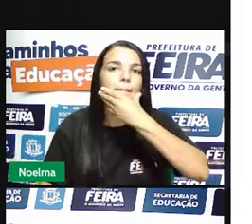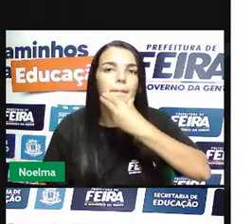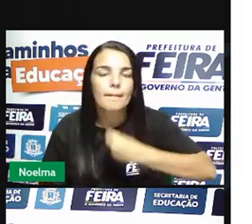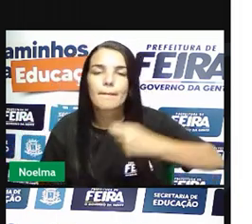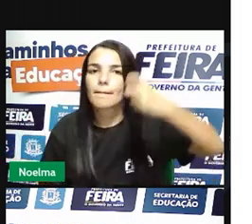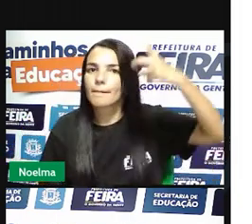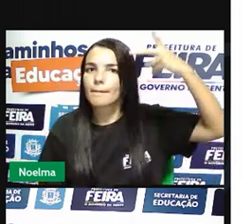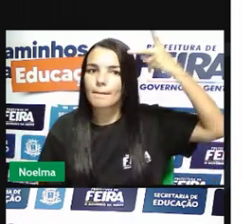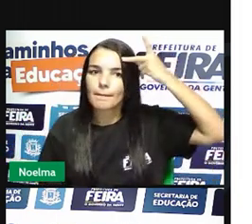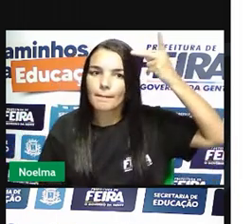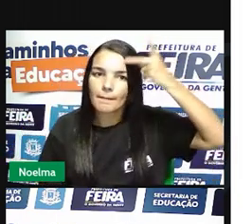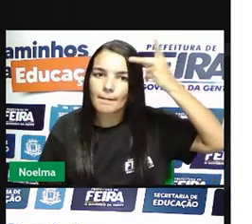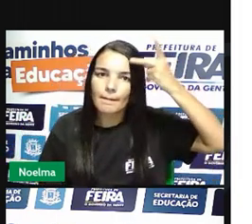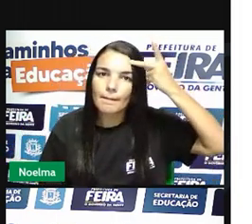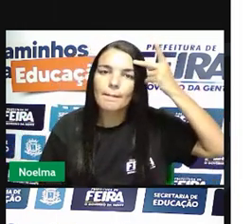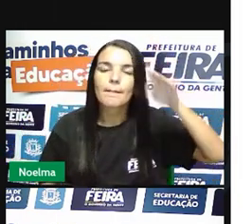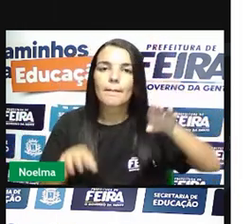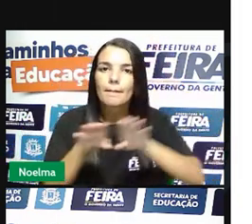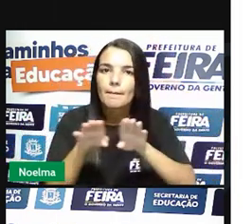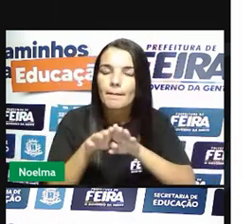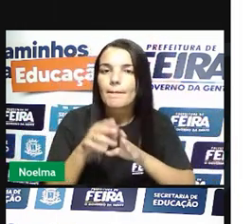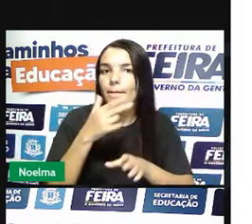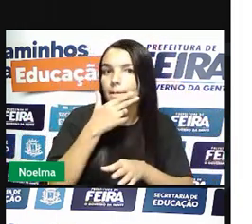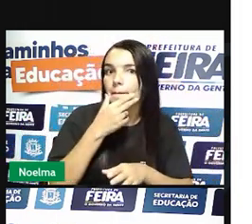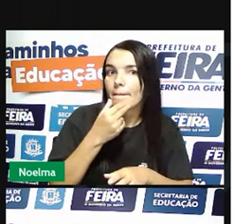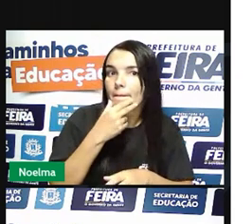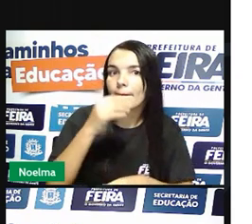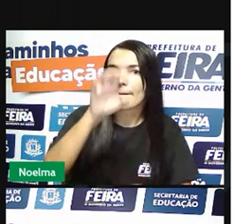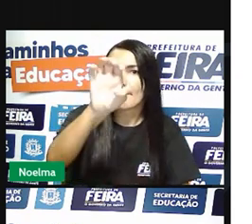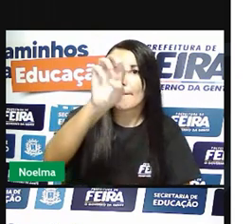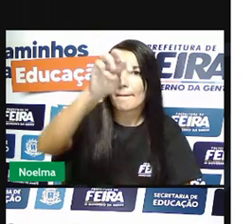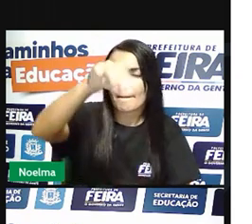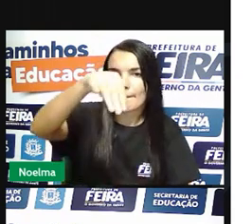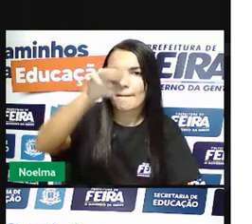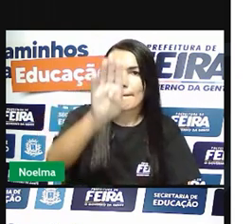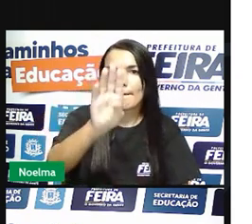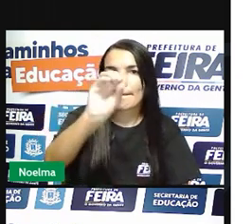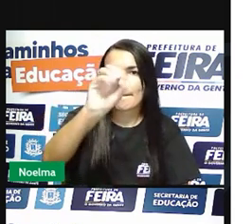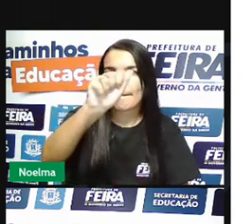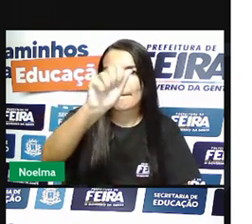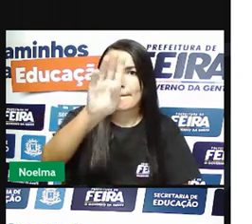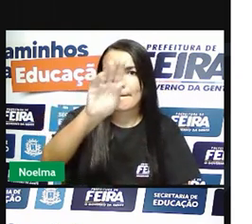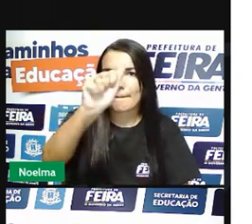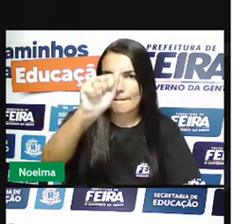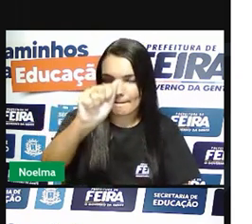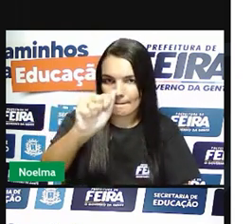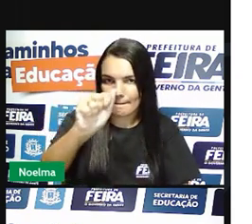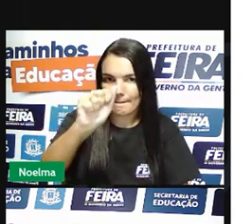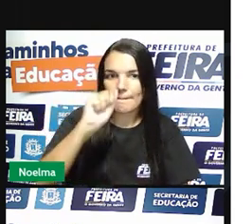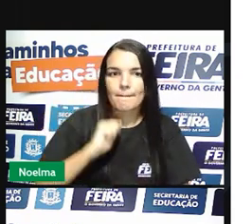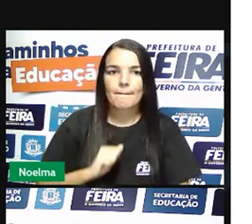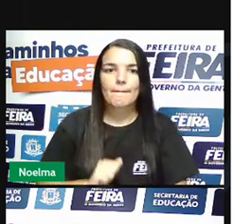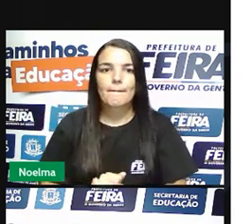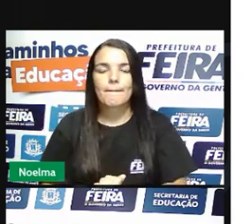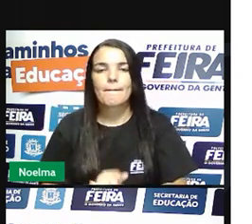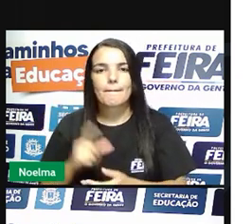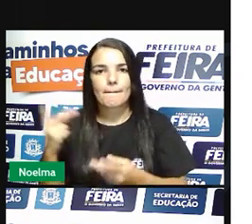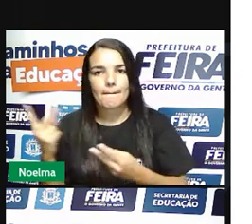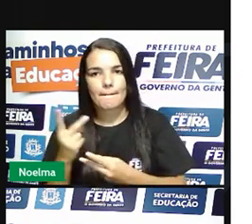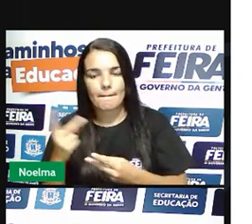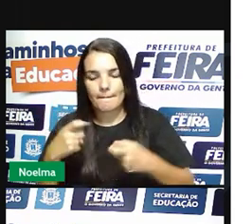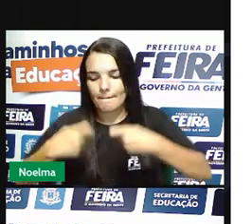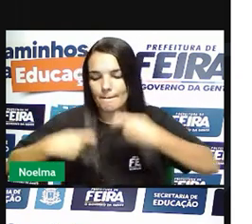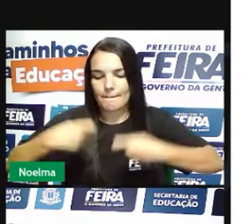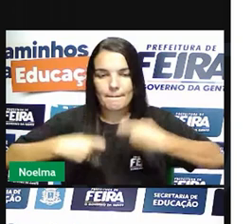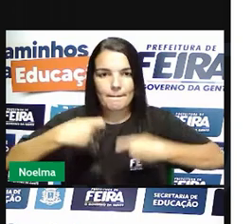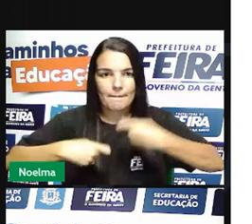e os emboabas. Paulistas versus emboabas. Foi quem participaram aí dessa revolta.